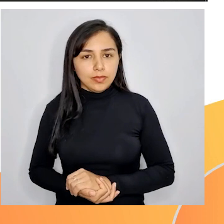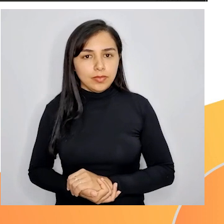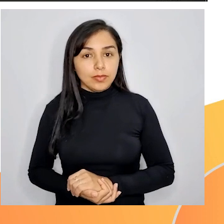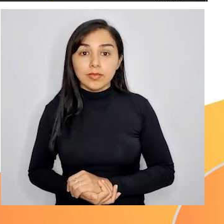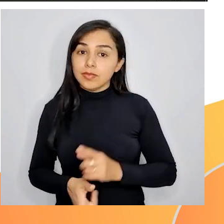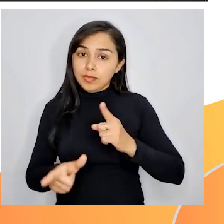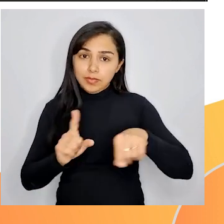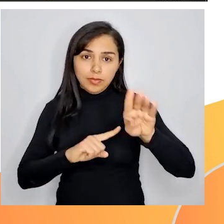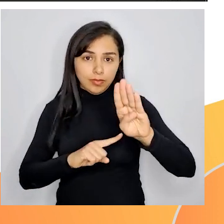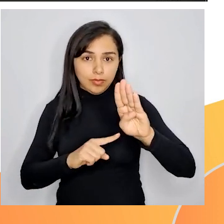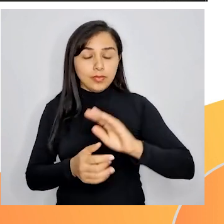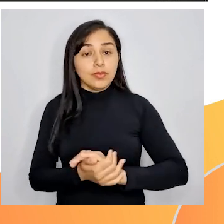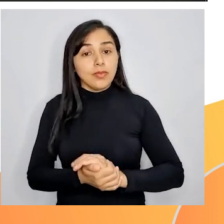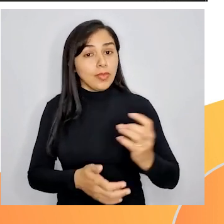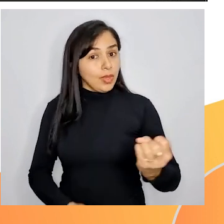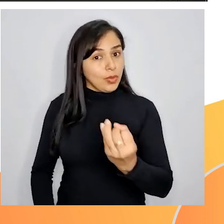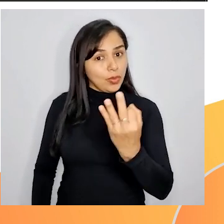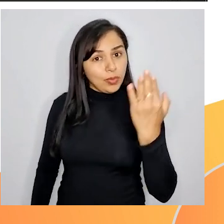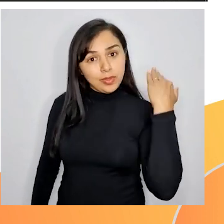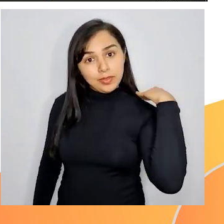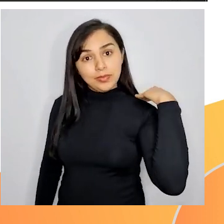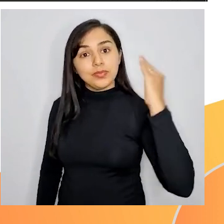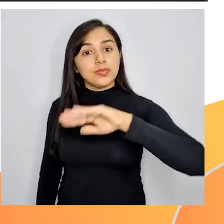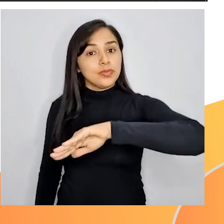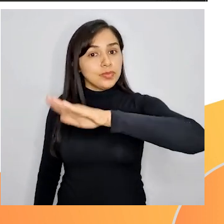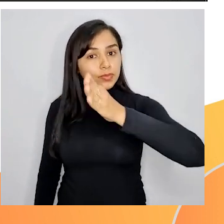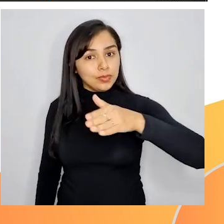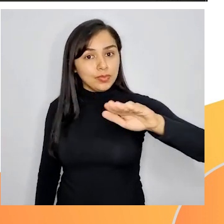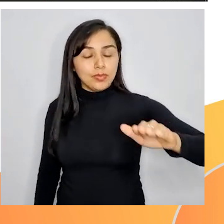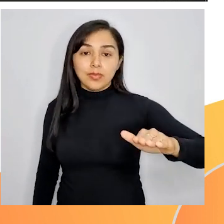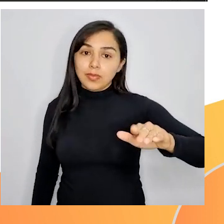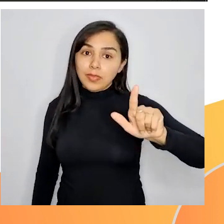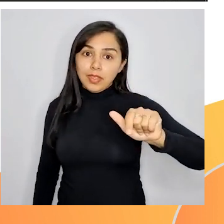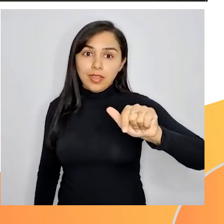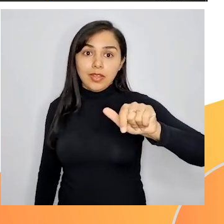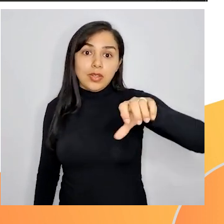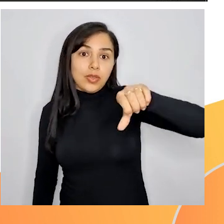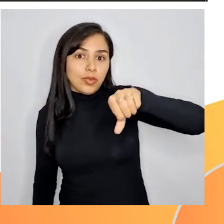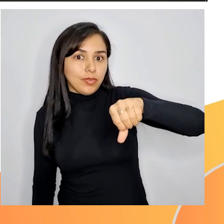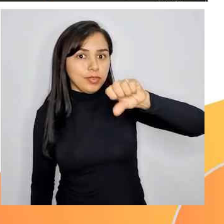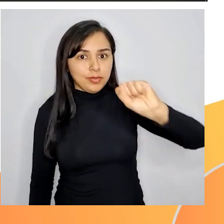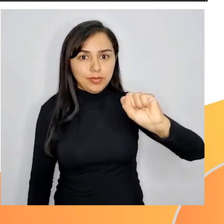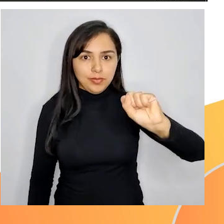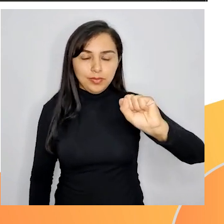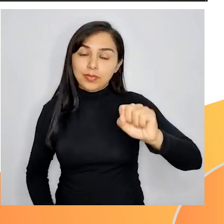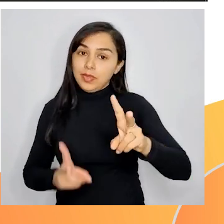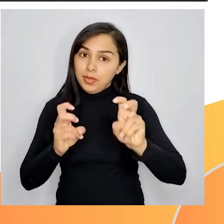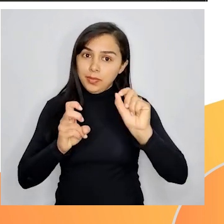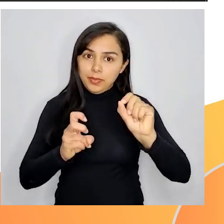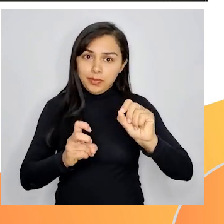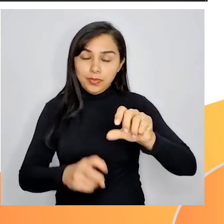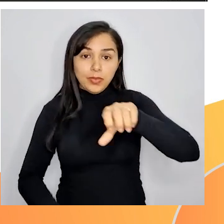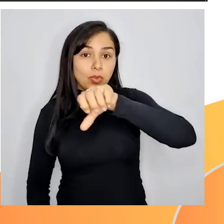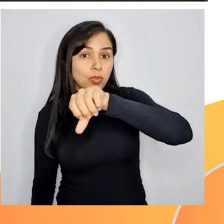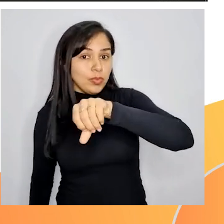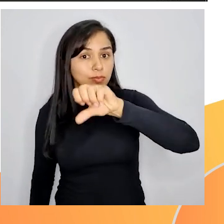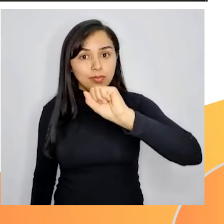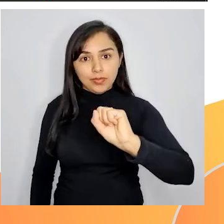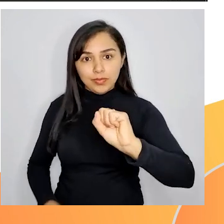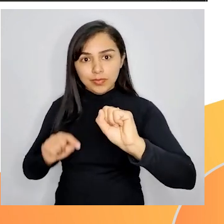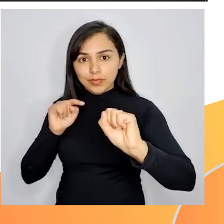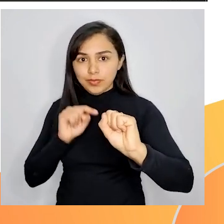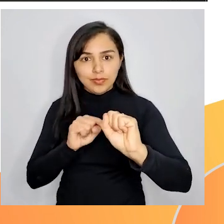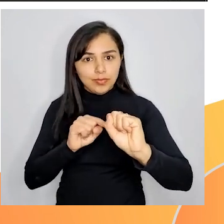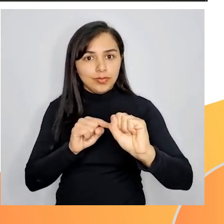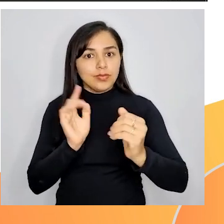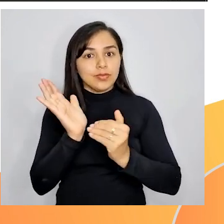Na letra B, o número de camelos será igual a 98. Percebam que 98 finaliza com o número